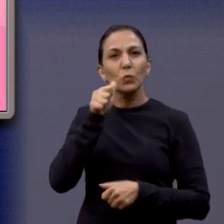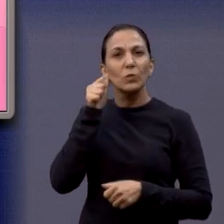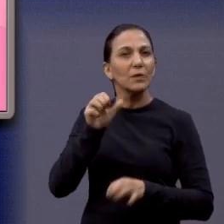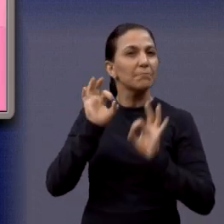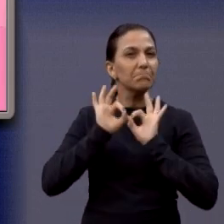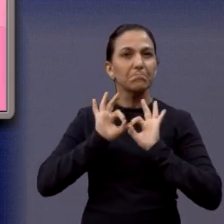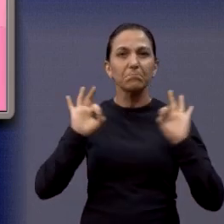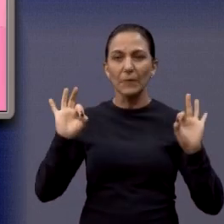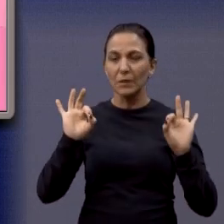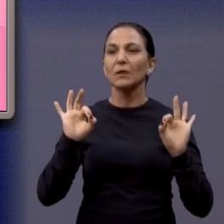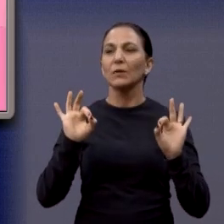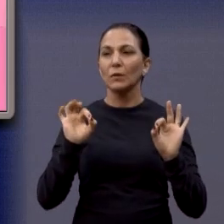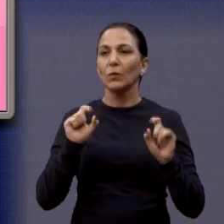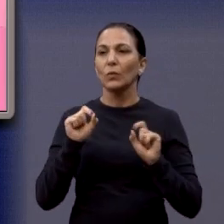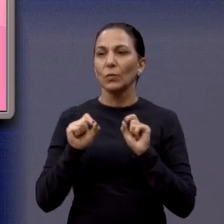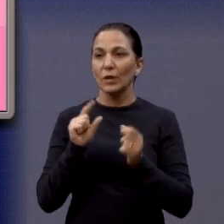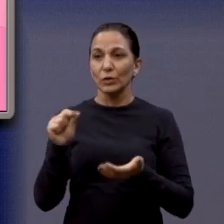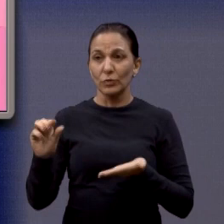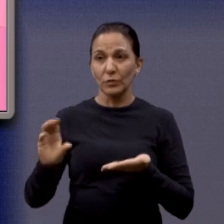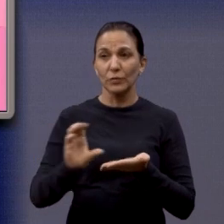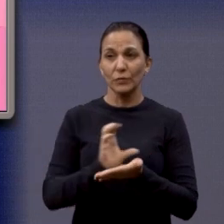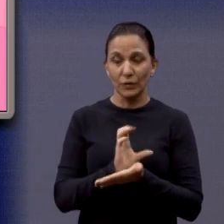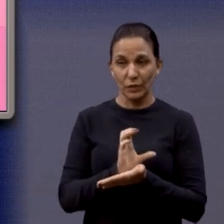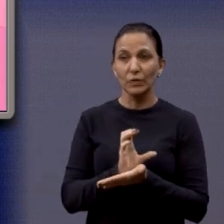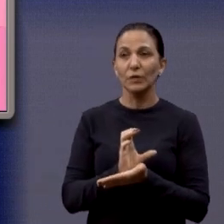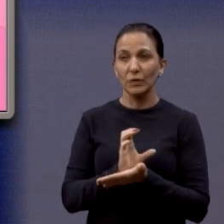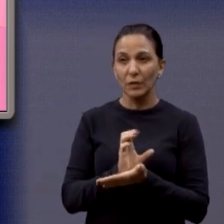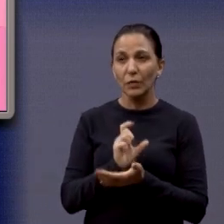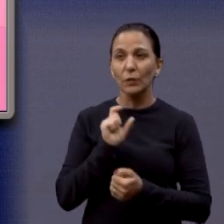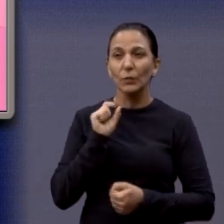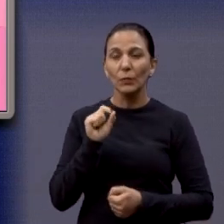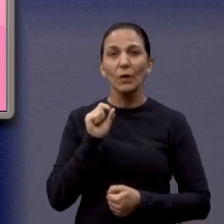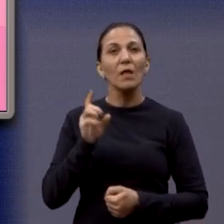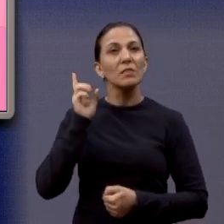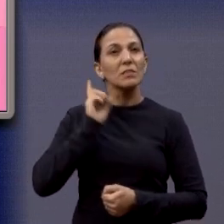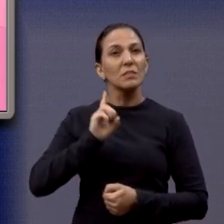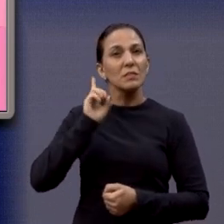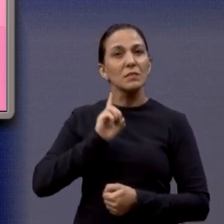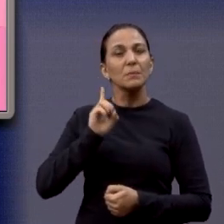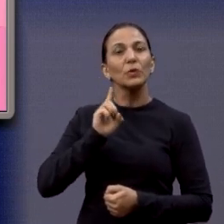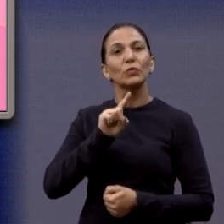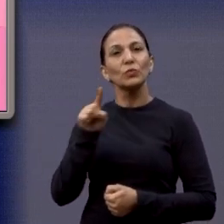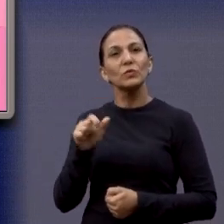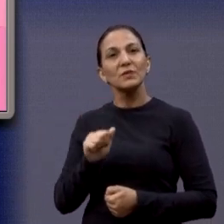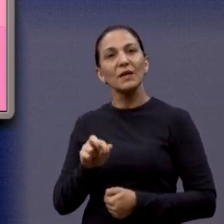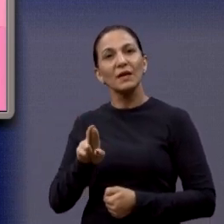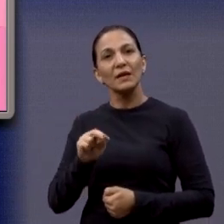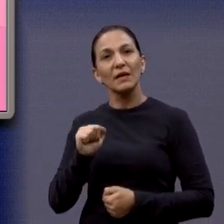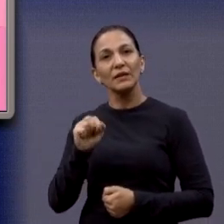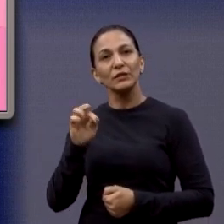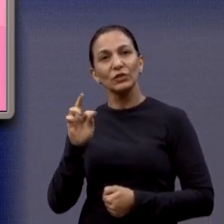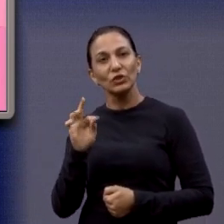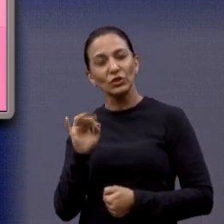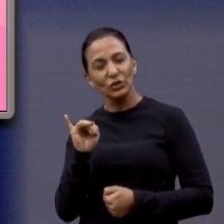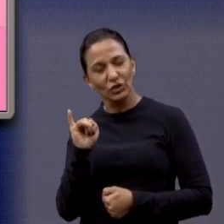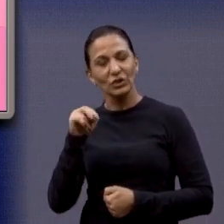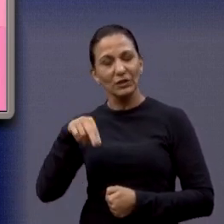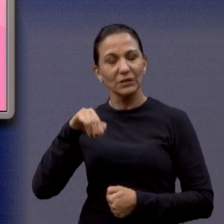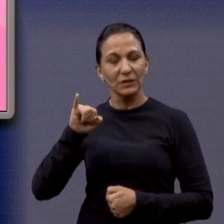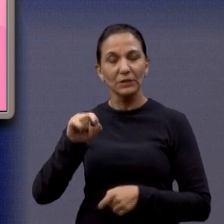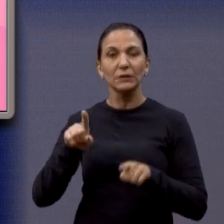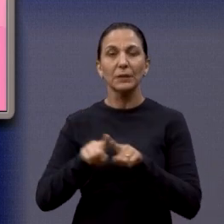e foi uma emenda que veio por meio do deputado Zaratini e também da deputada Tainara Faria.